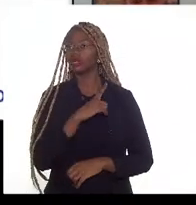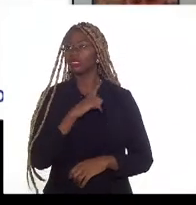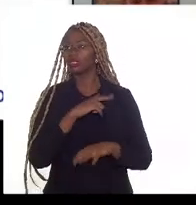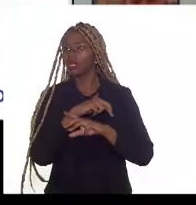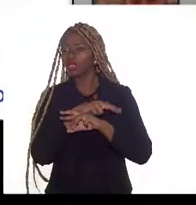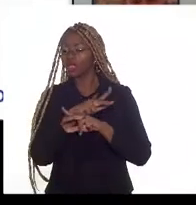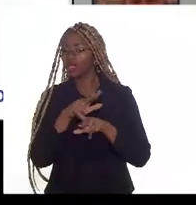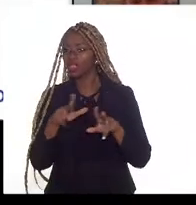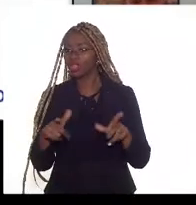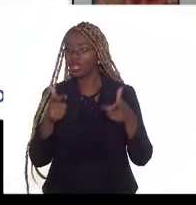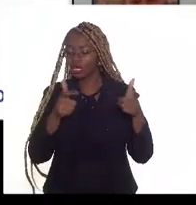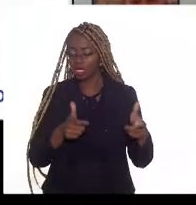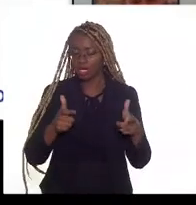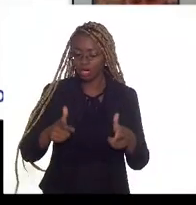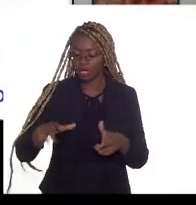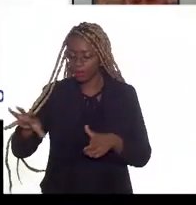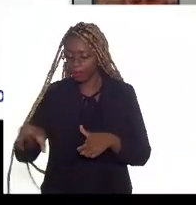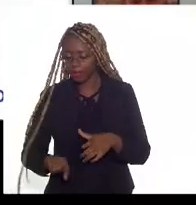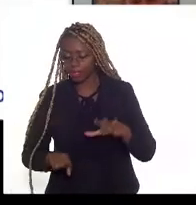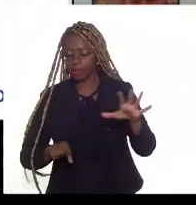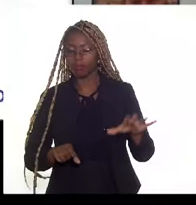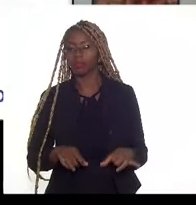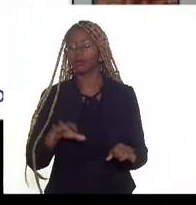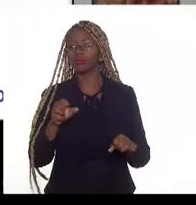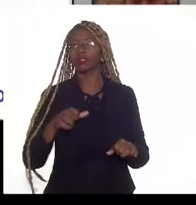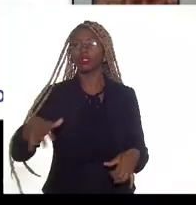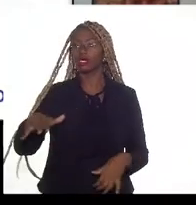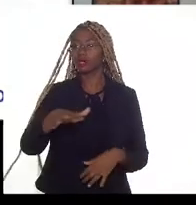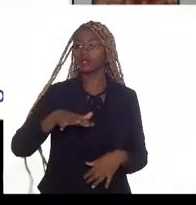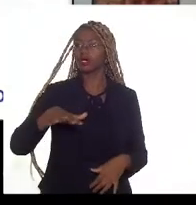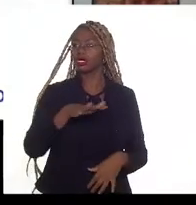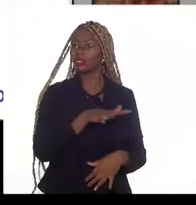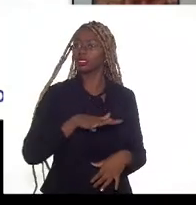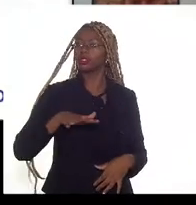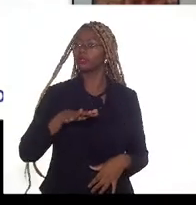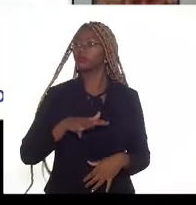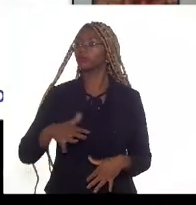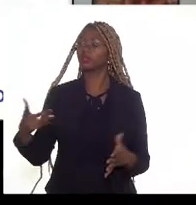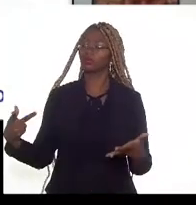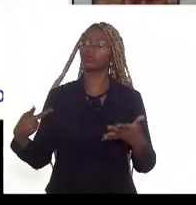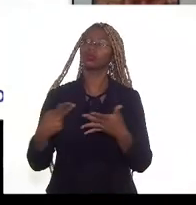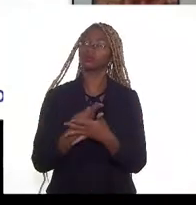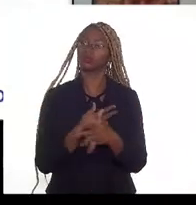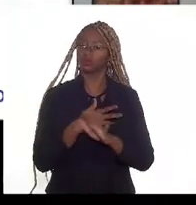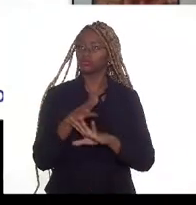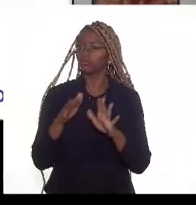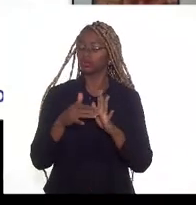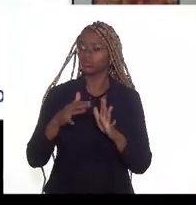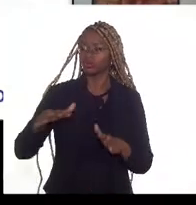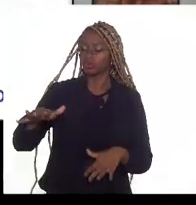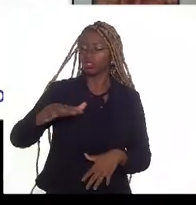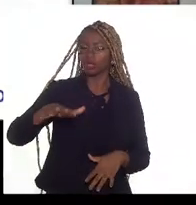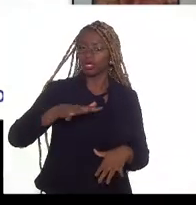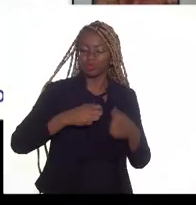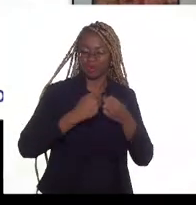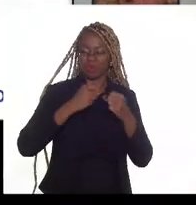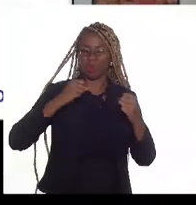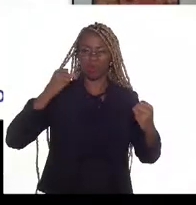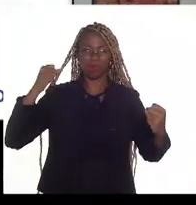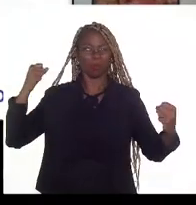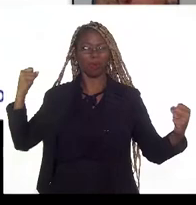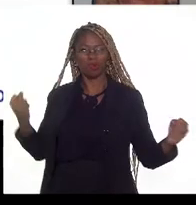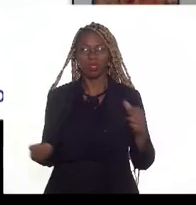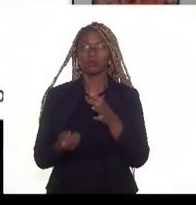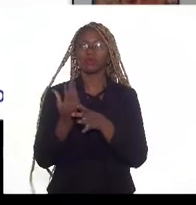de coleta para um único campo, isso aí ocorre em um dos campos que tem uma extensão bem grande em módulos de